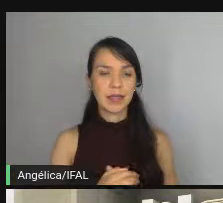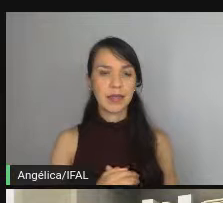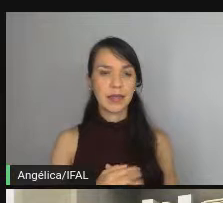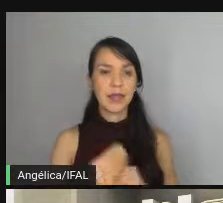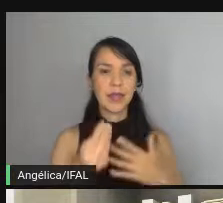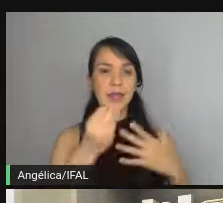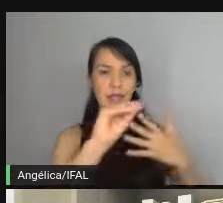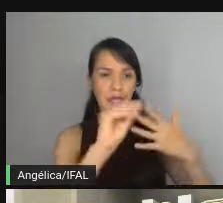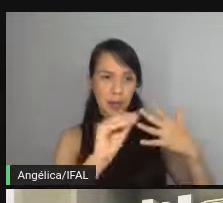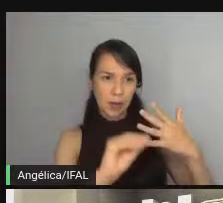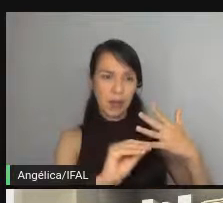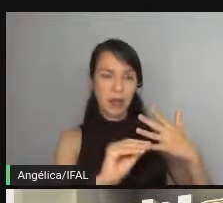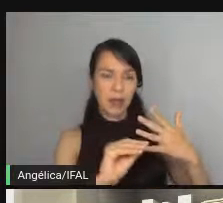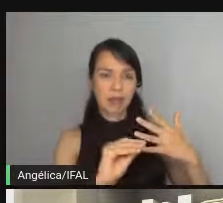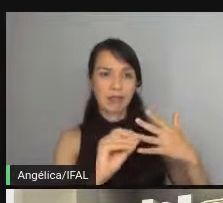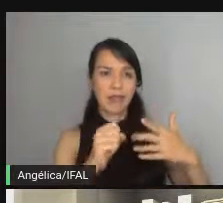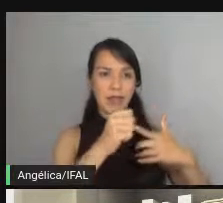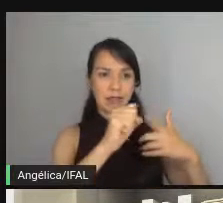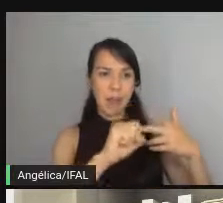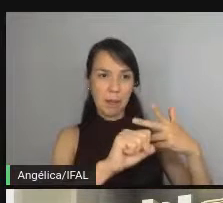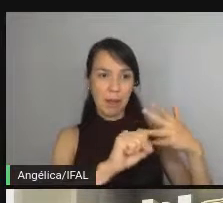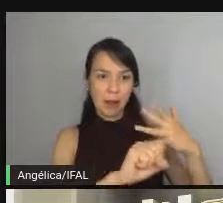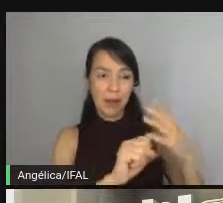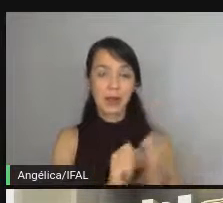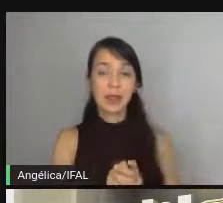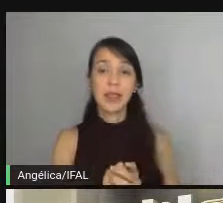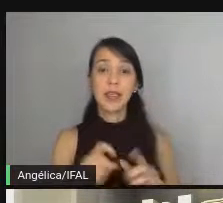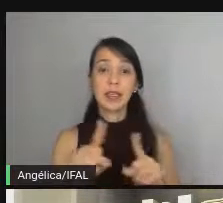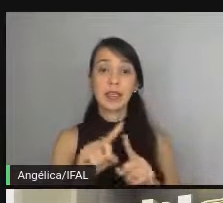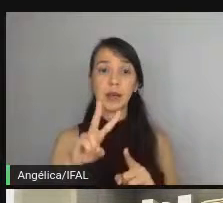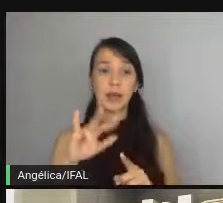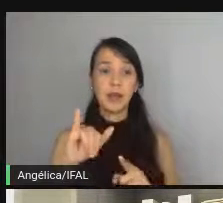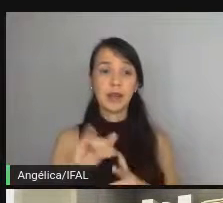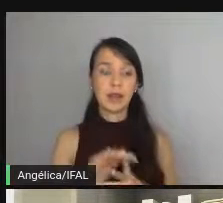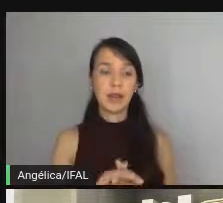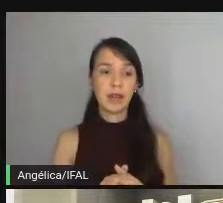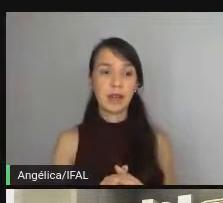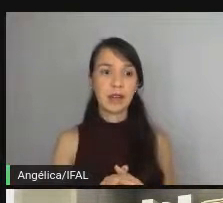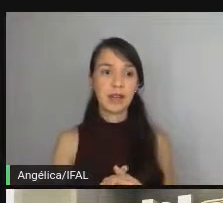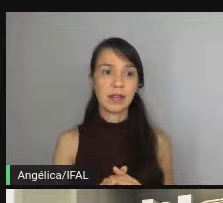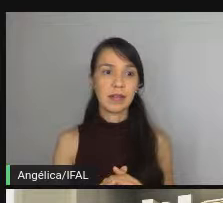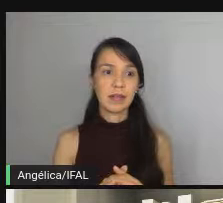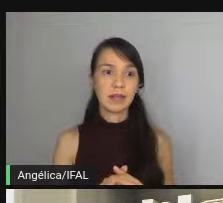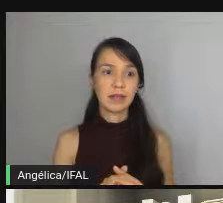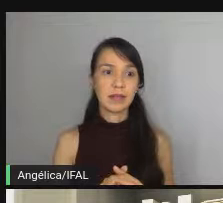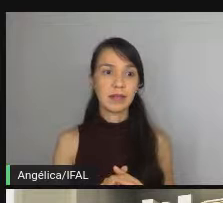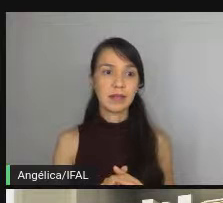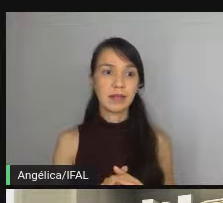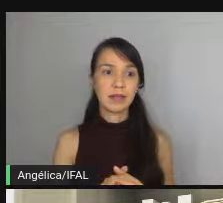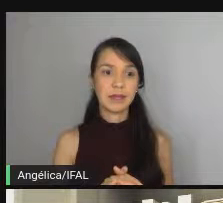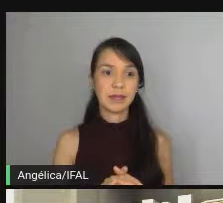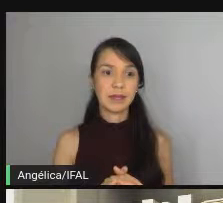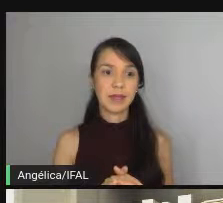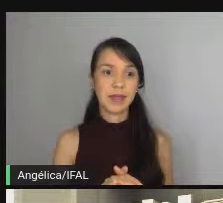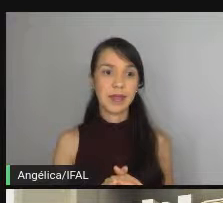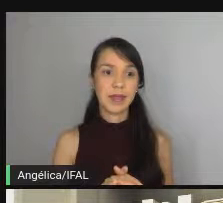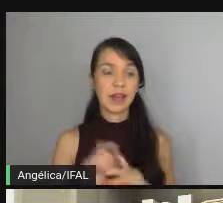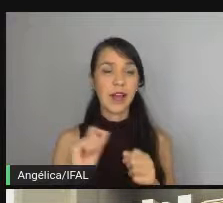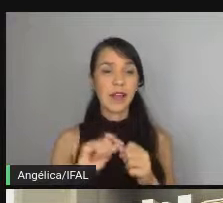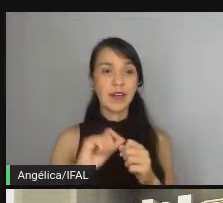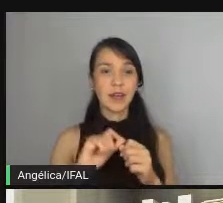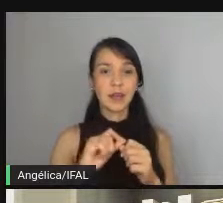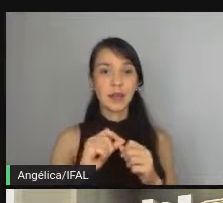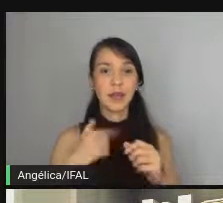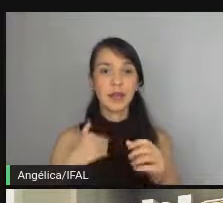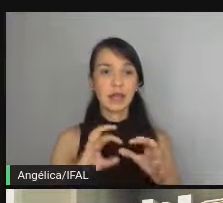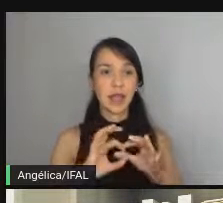implemente a maior parte e vá é tenta fazer pelo menos a integração